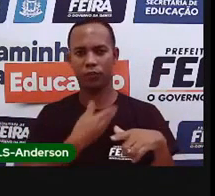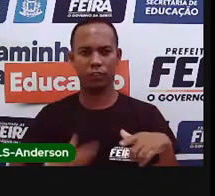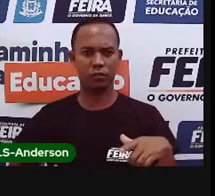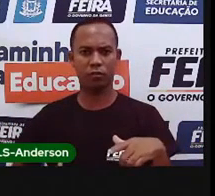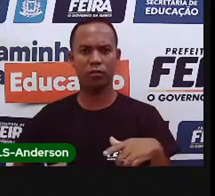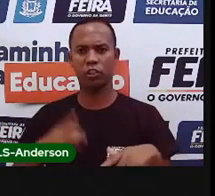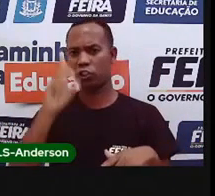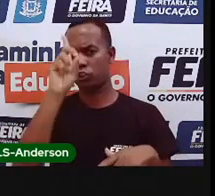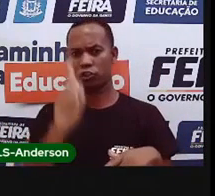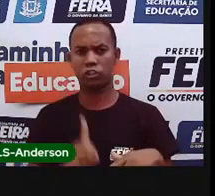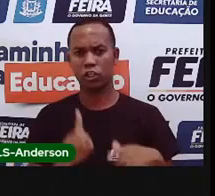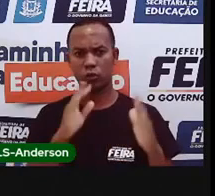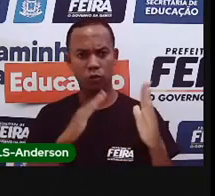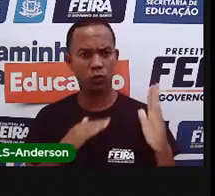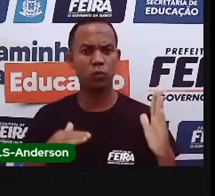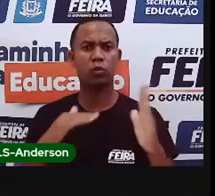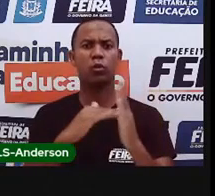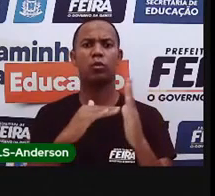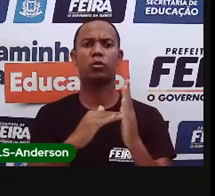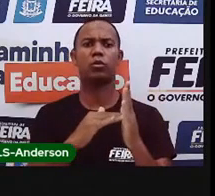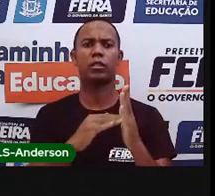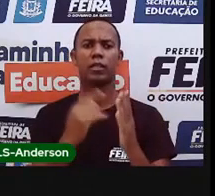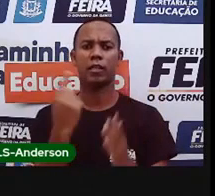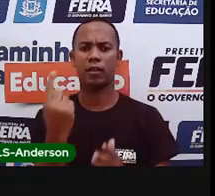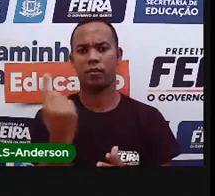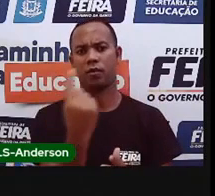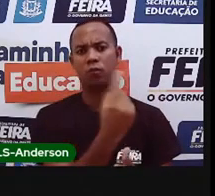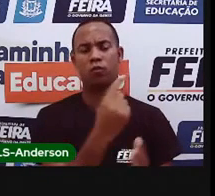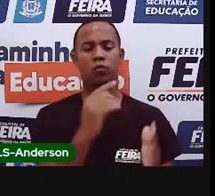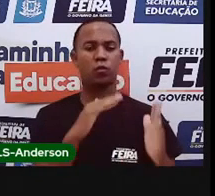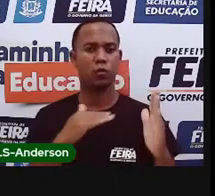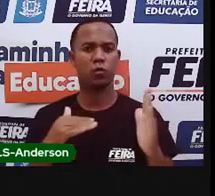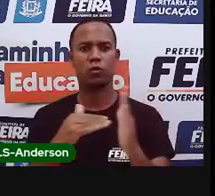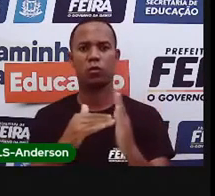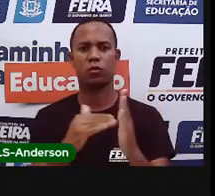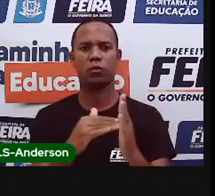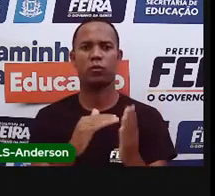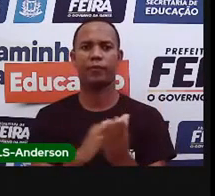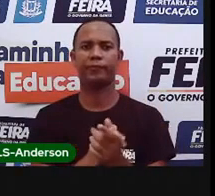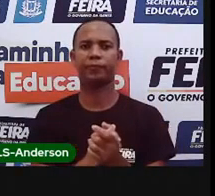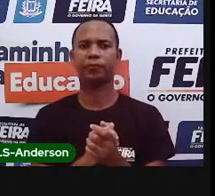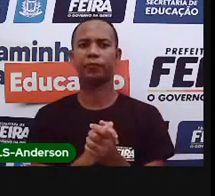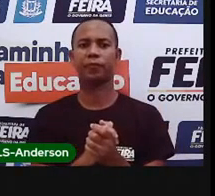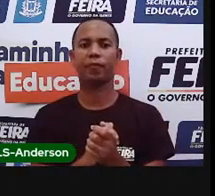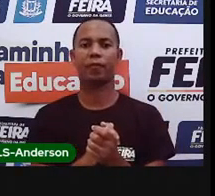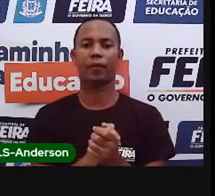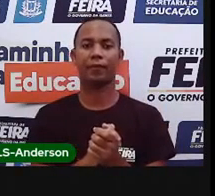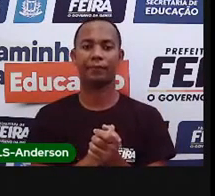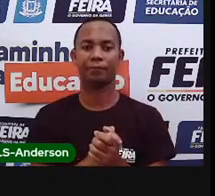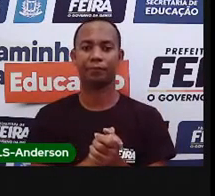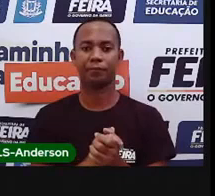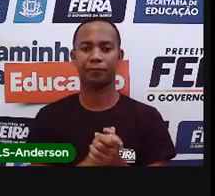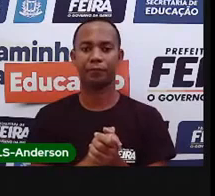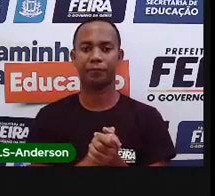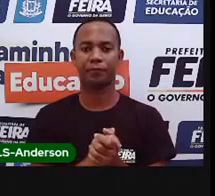direito seu, um direito de Anderson, um direito de todos. Vamos lá!